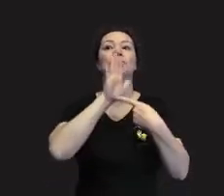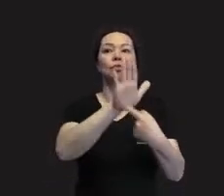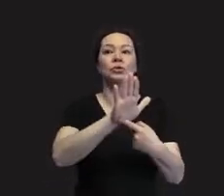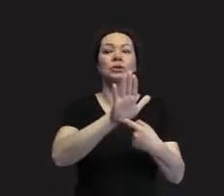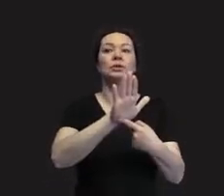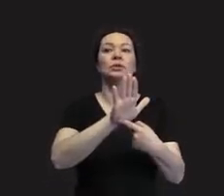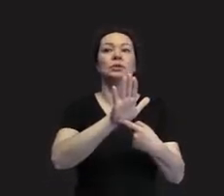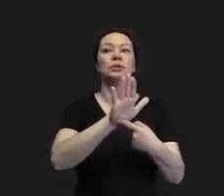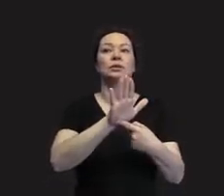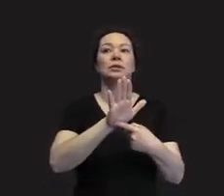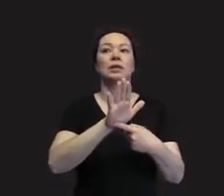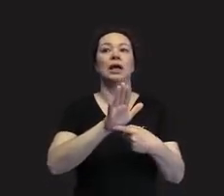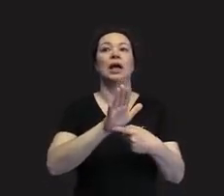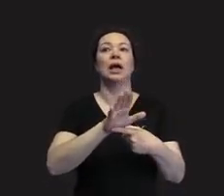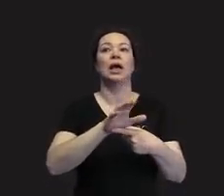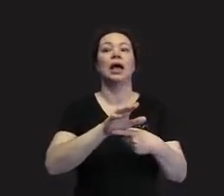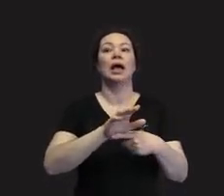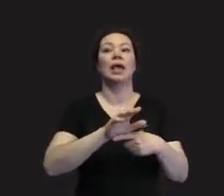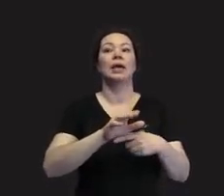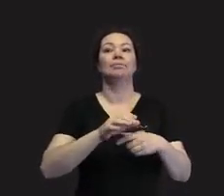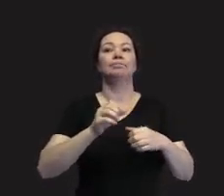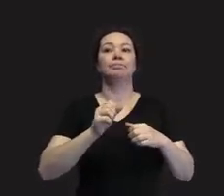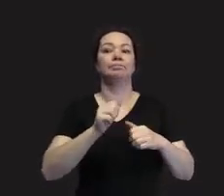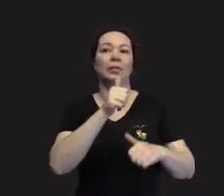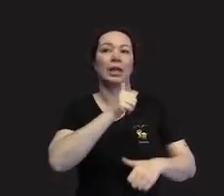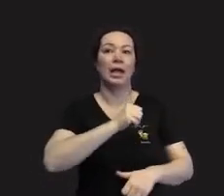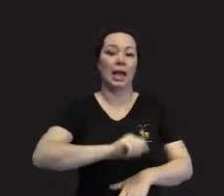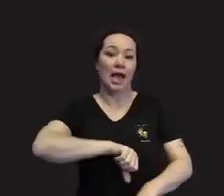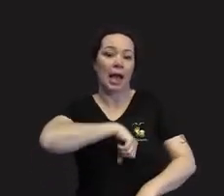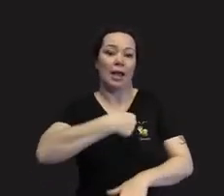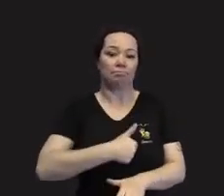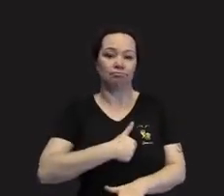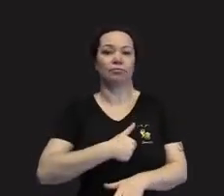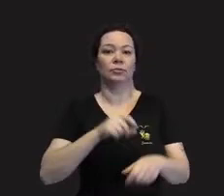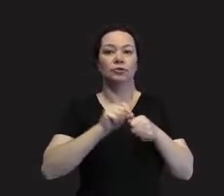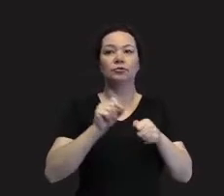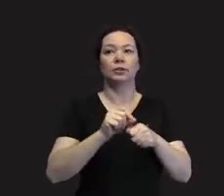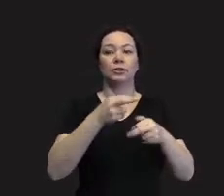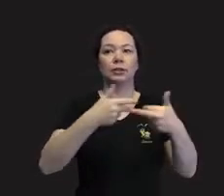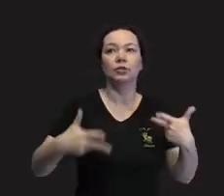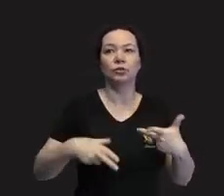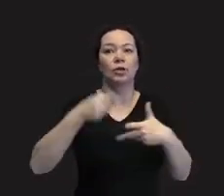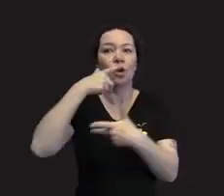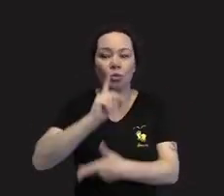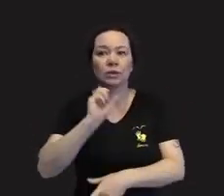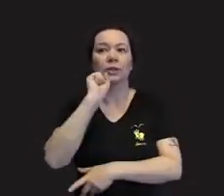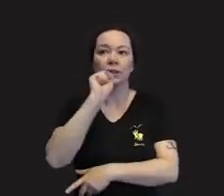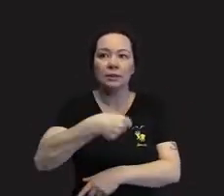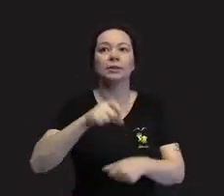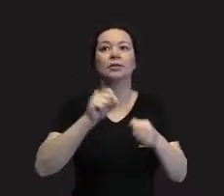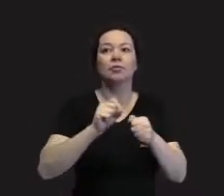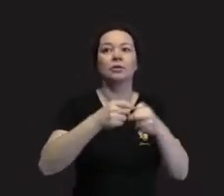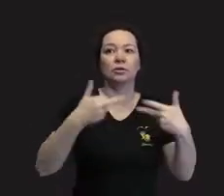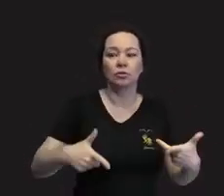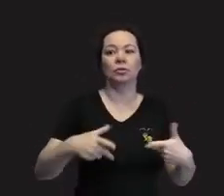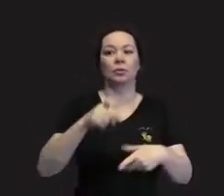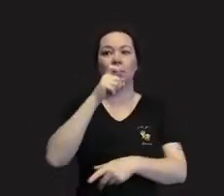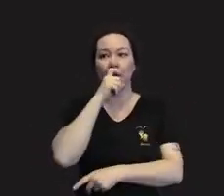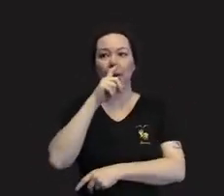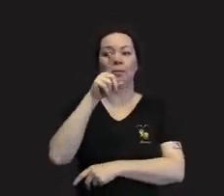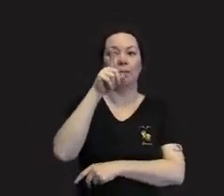o talento deles, a habilidade deles, e acredite também tanto para os pais,